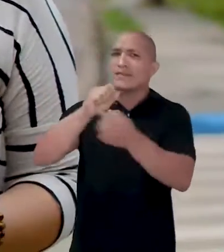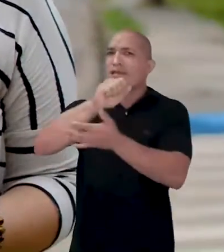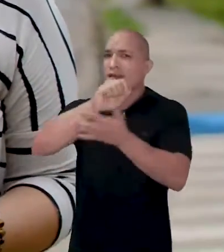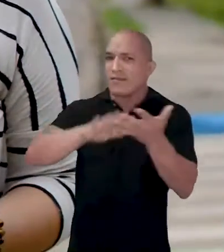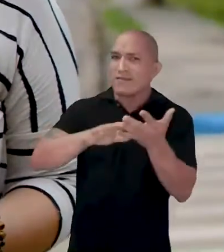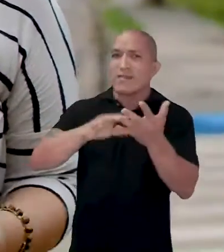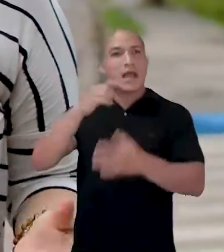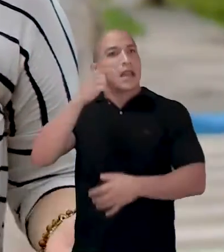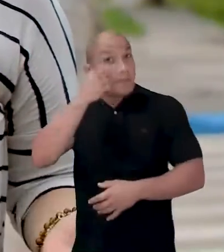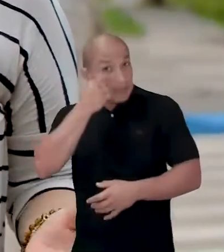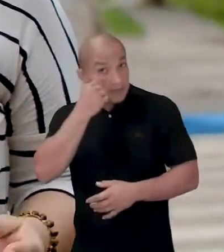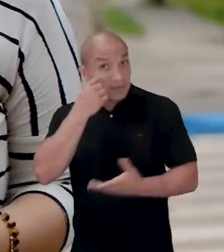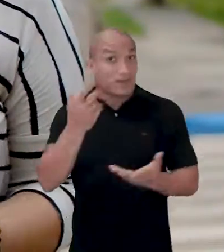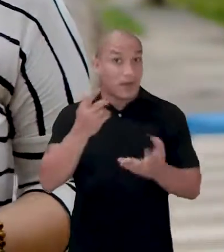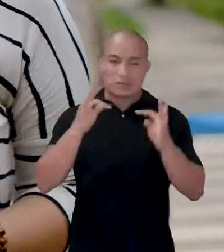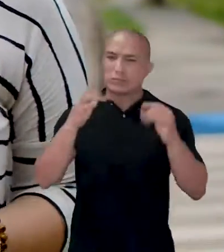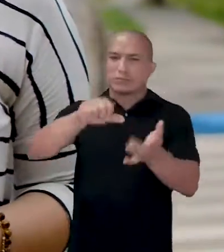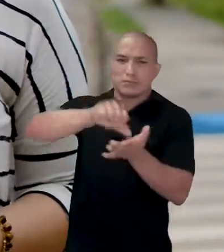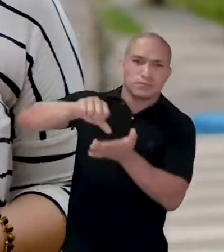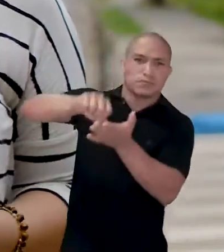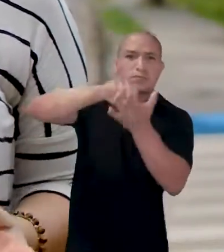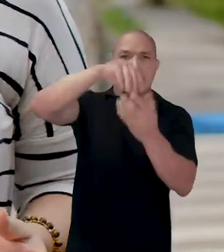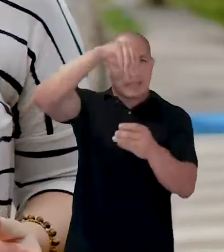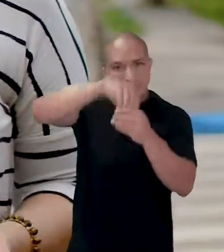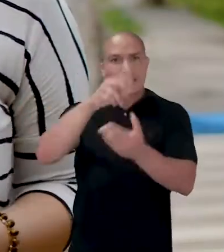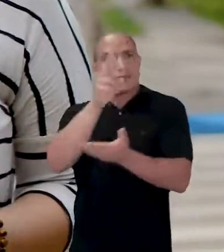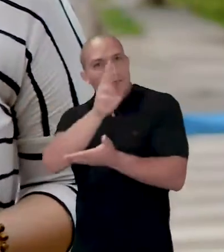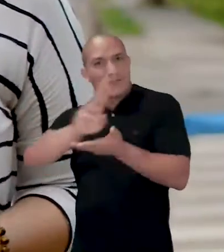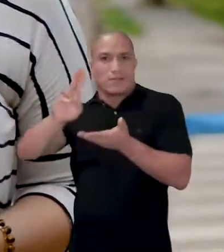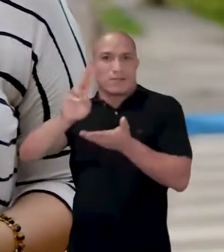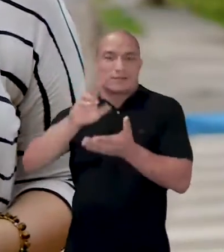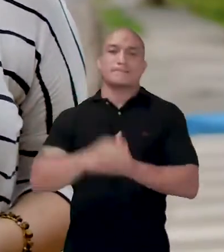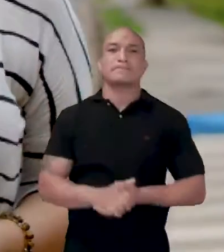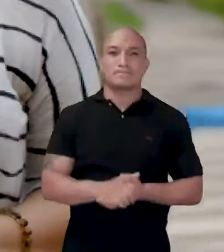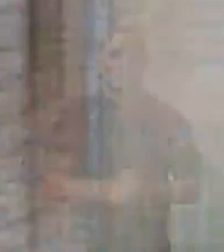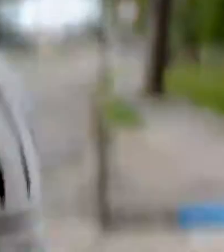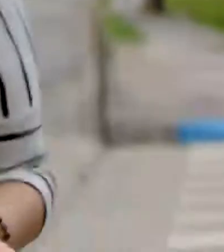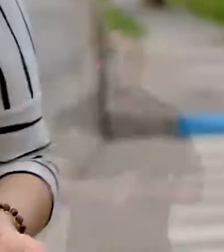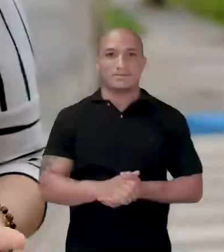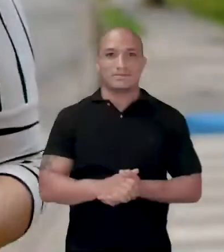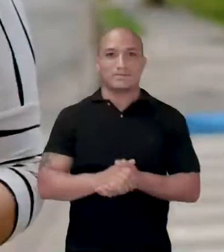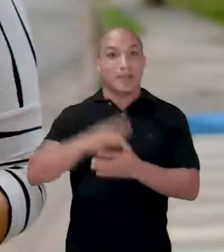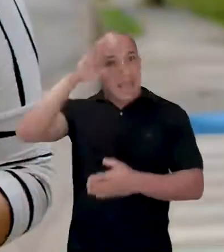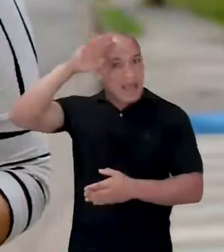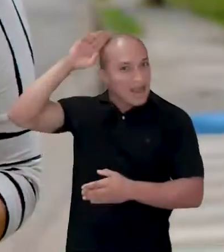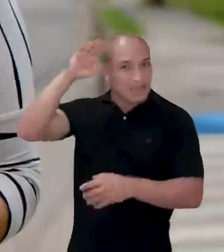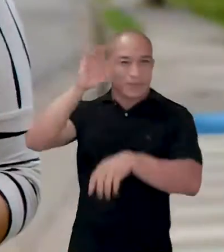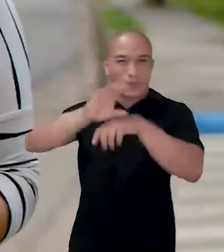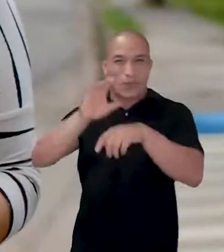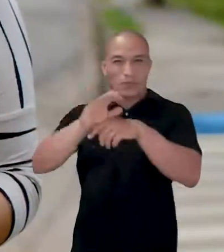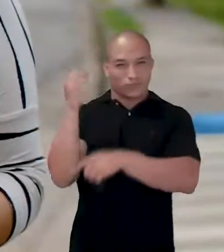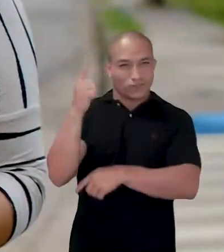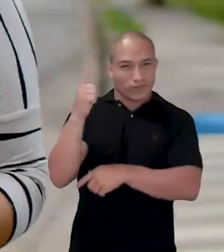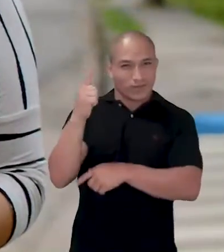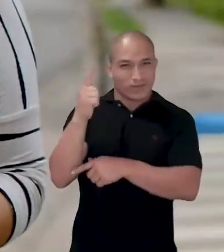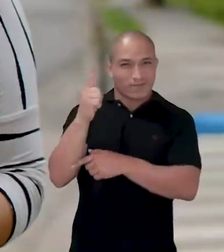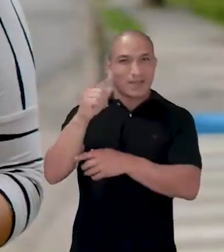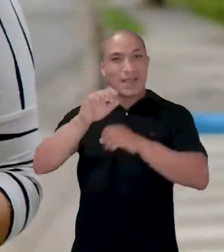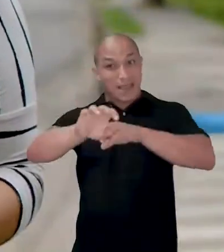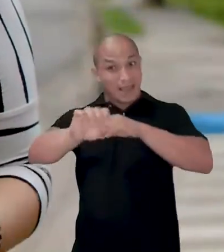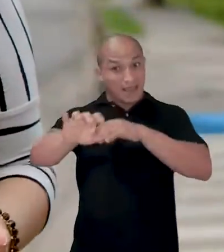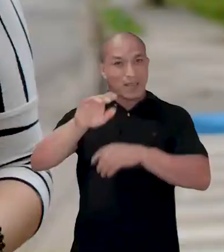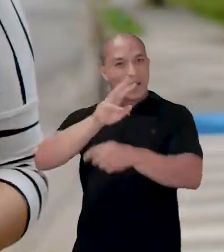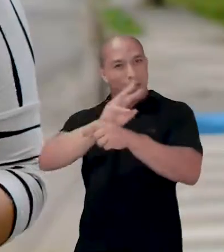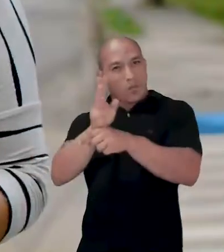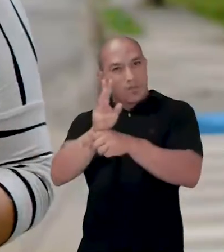realização de atividades presenciais em todos os campos e dependências da Universidade. A acadêmica do curso de Geografia EAD da